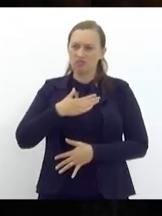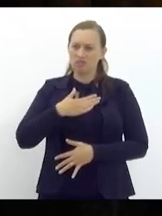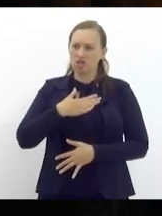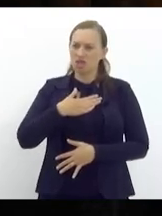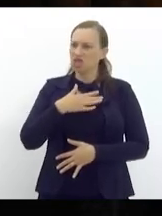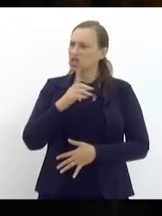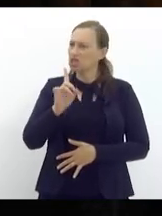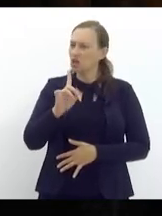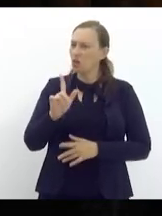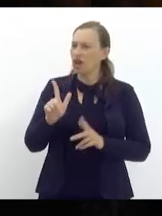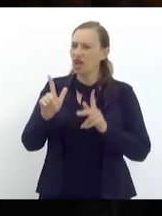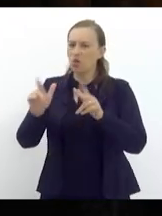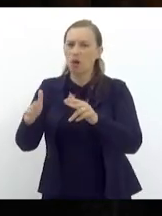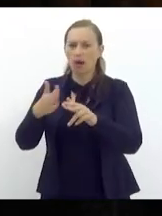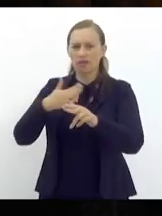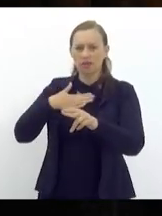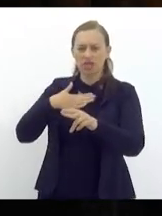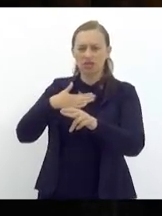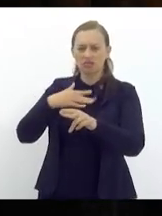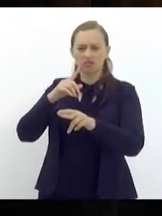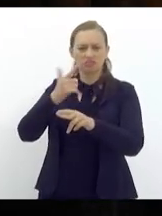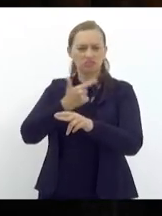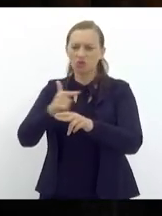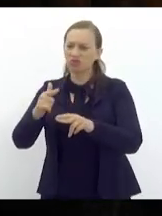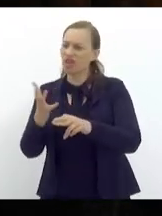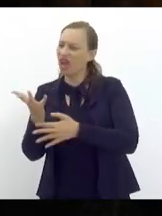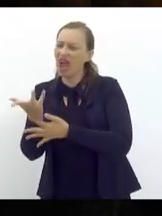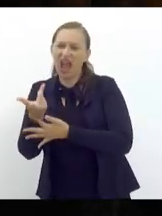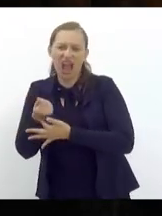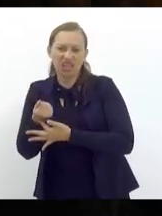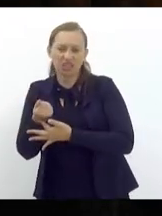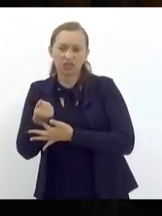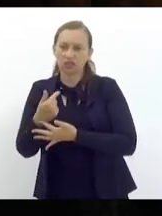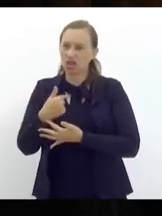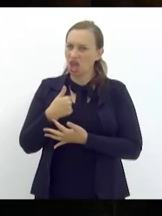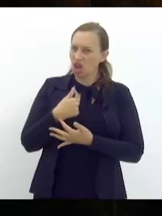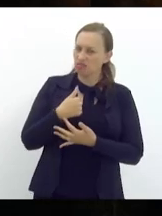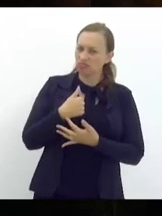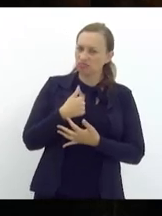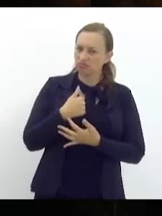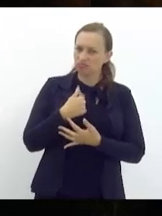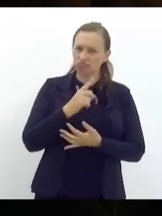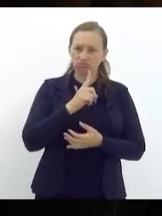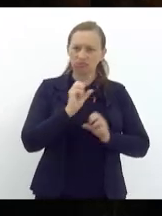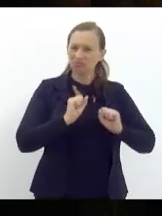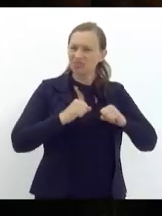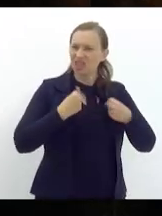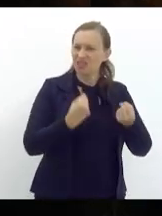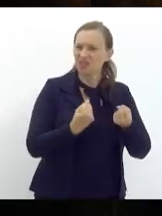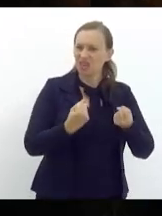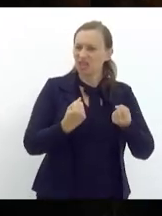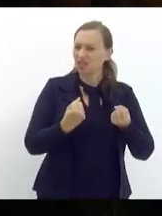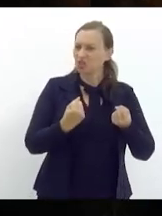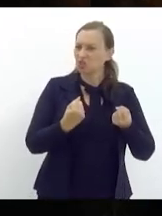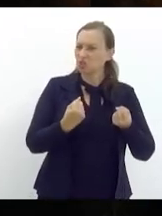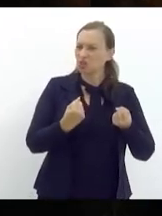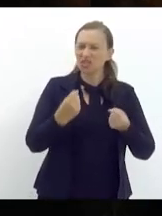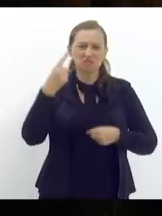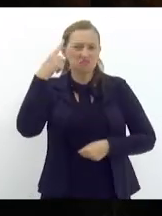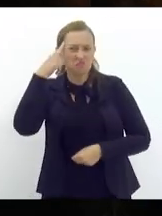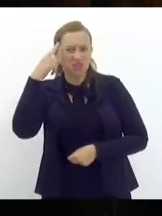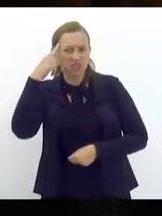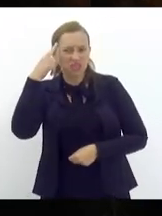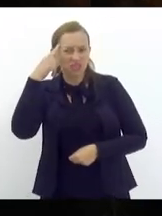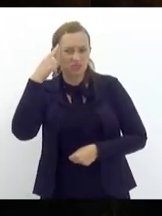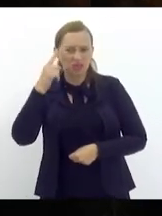eu não defendo essa linha nem defendo as